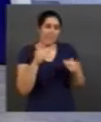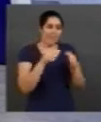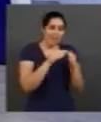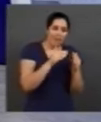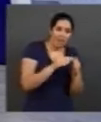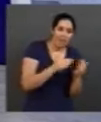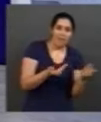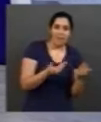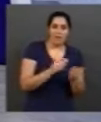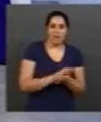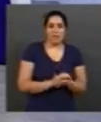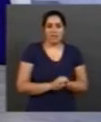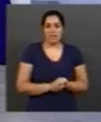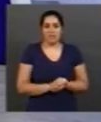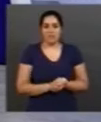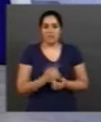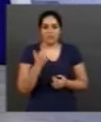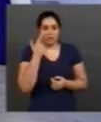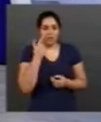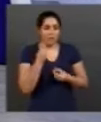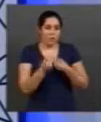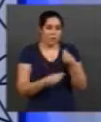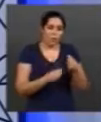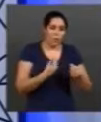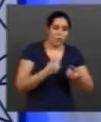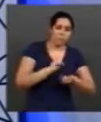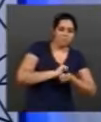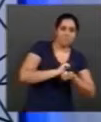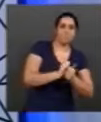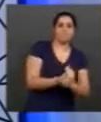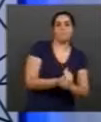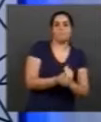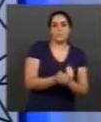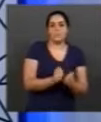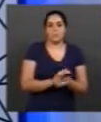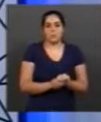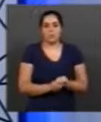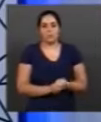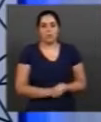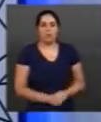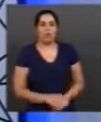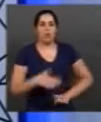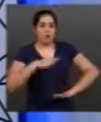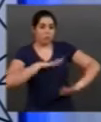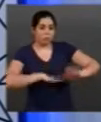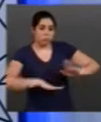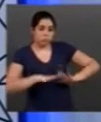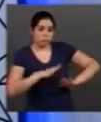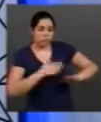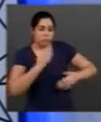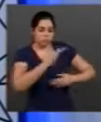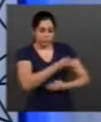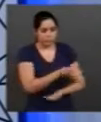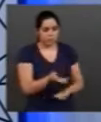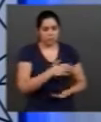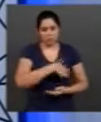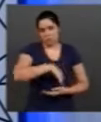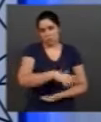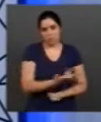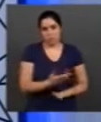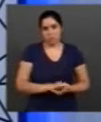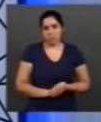é uma questão de gestão, de ajuste, né? De cuidados mananciais que oferecem água